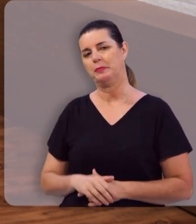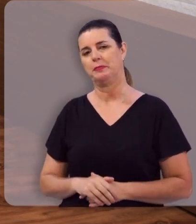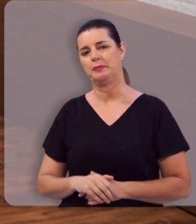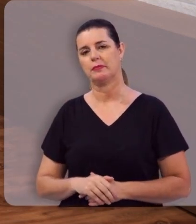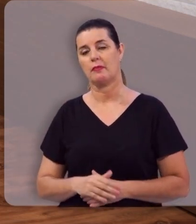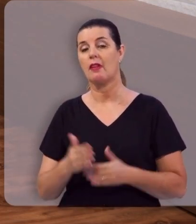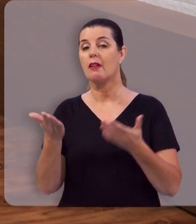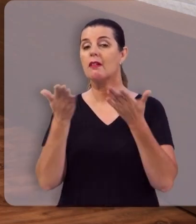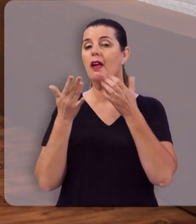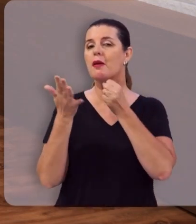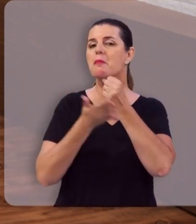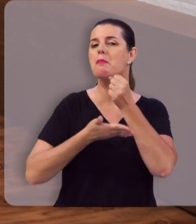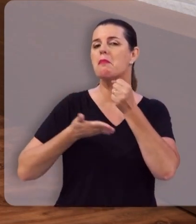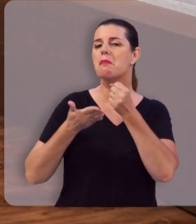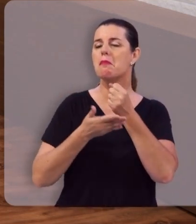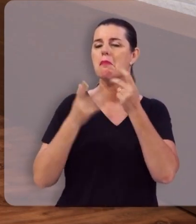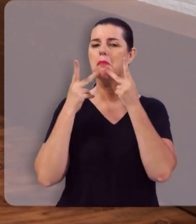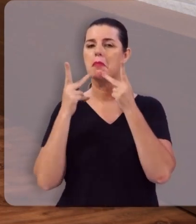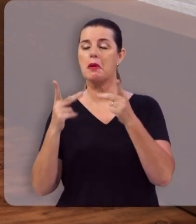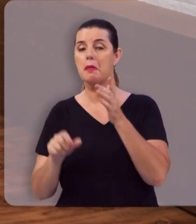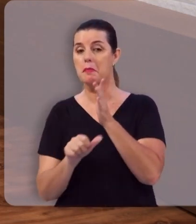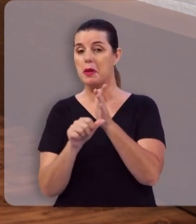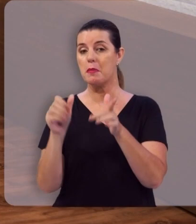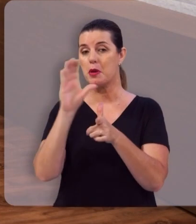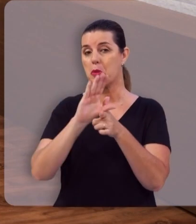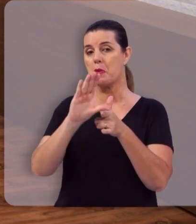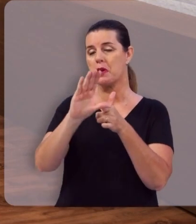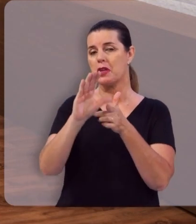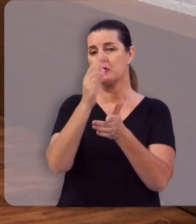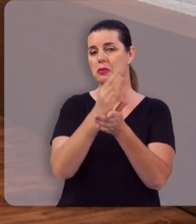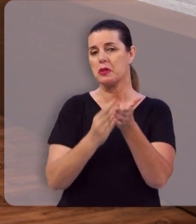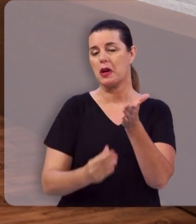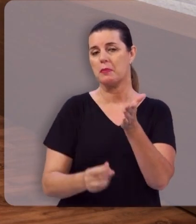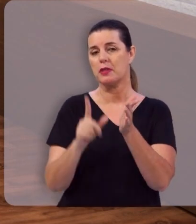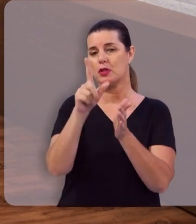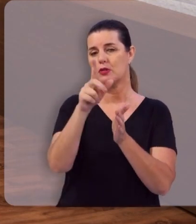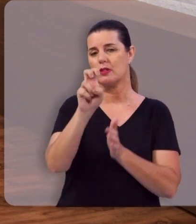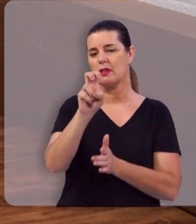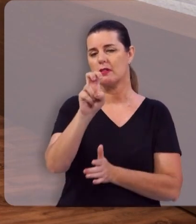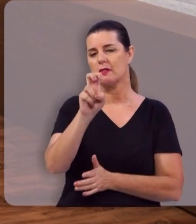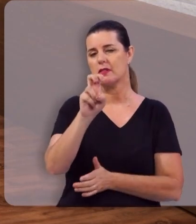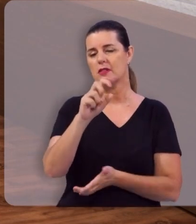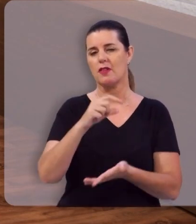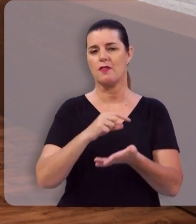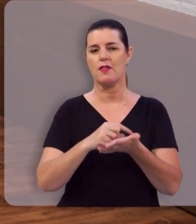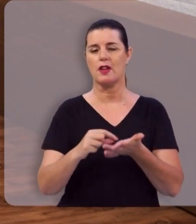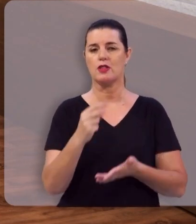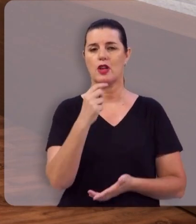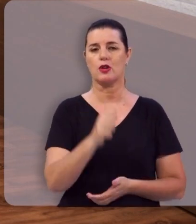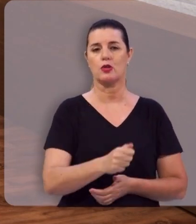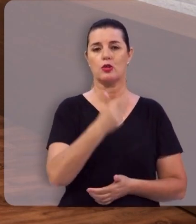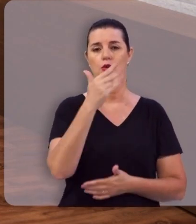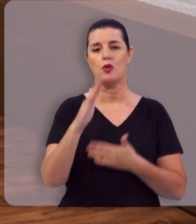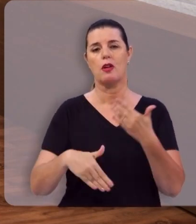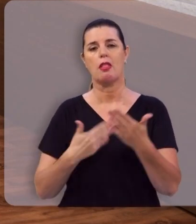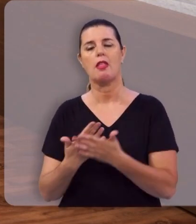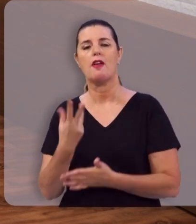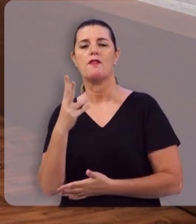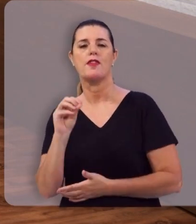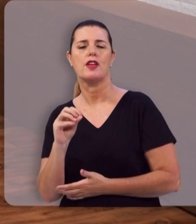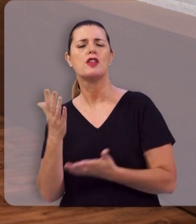E quero basear esta mensagem em 1 Coríntios, capítulo 15, versos 12 a 20.